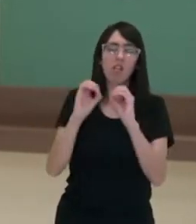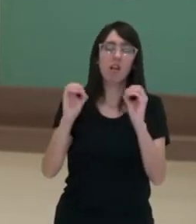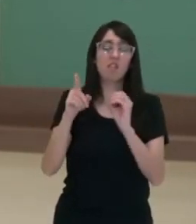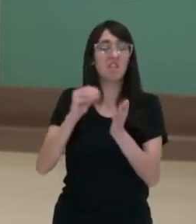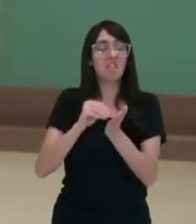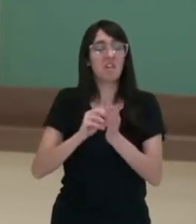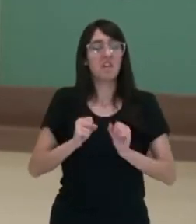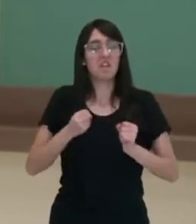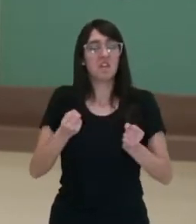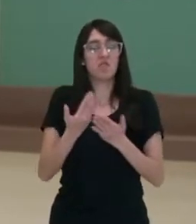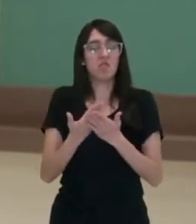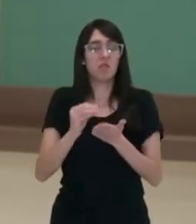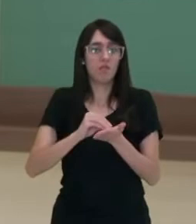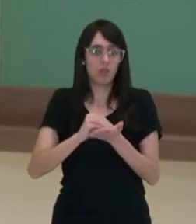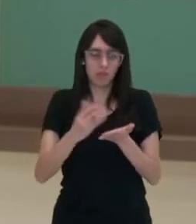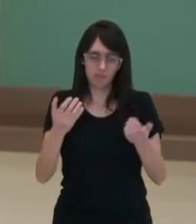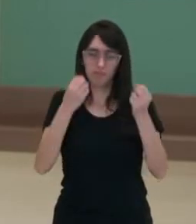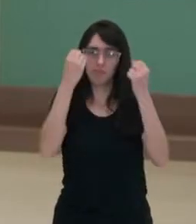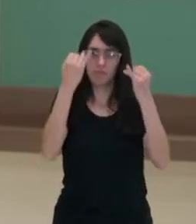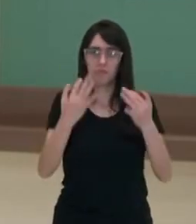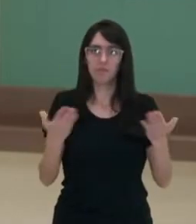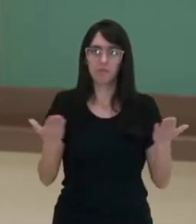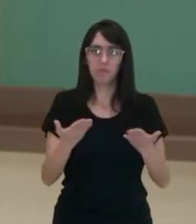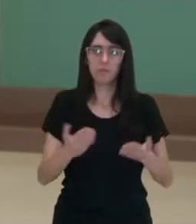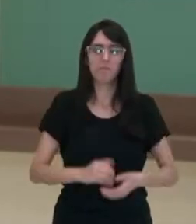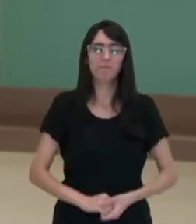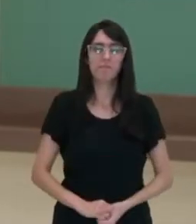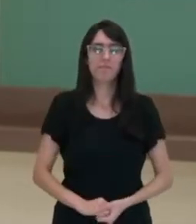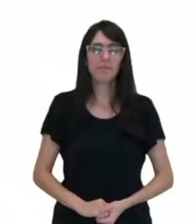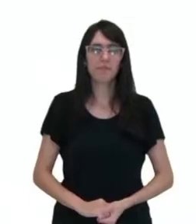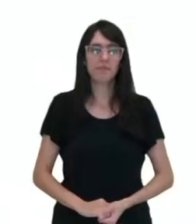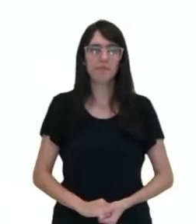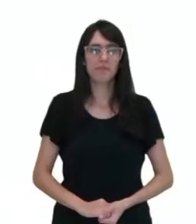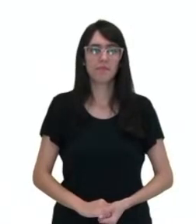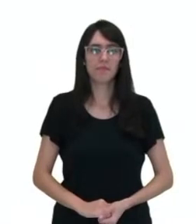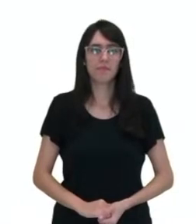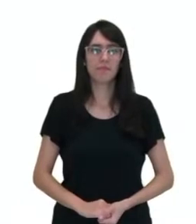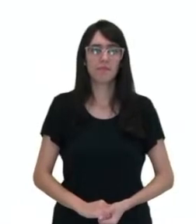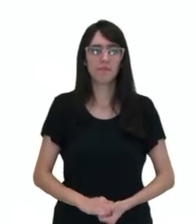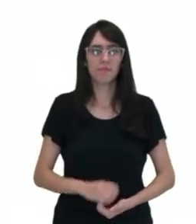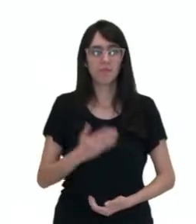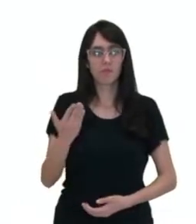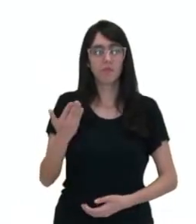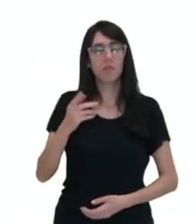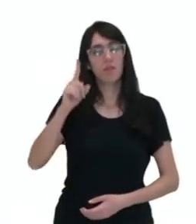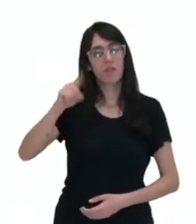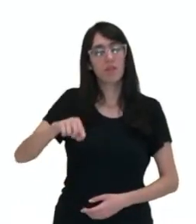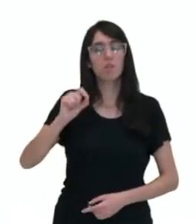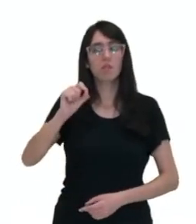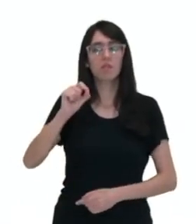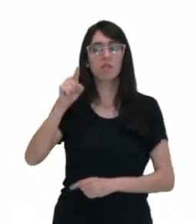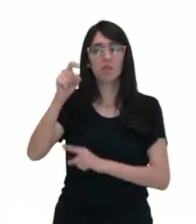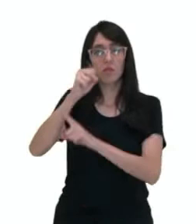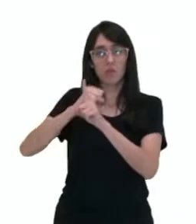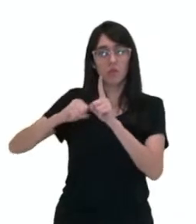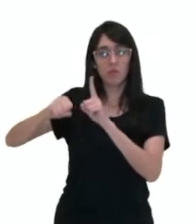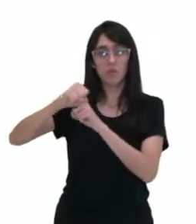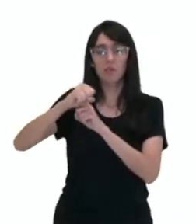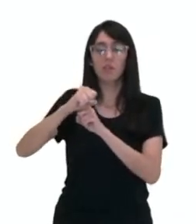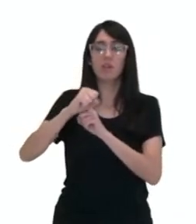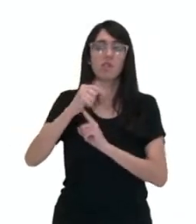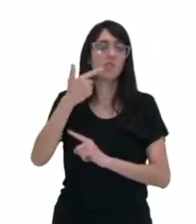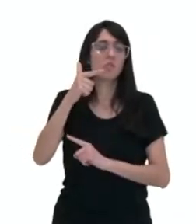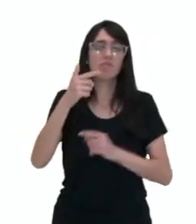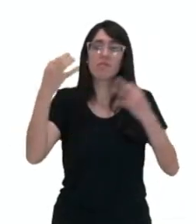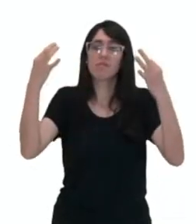essas noções de senso comum sobre desigualdade. Então o que é desigualdade? Ela vai ocorrer quando a sociedade não conta com uma